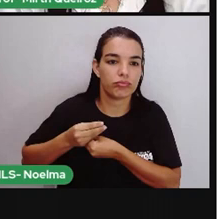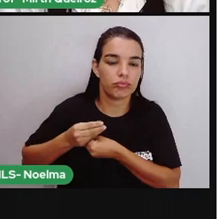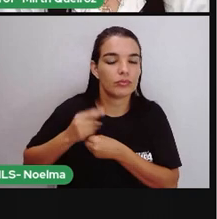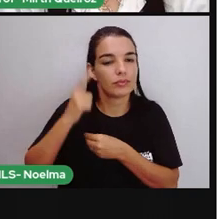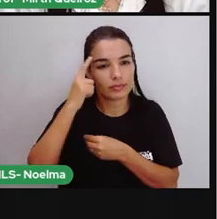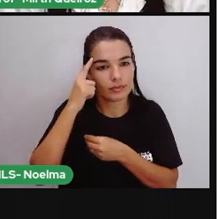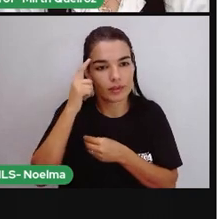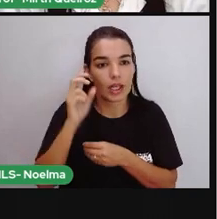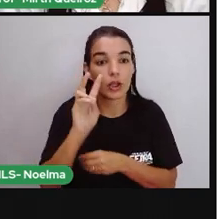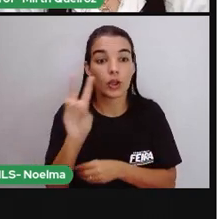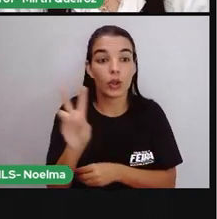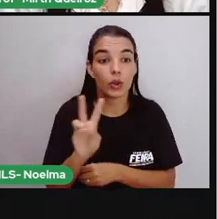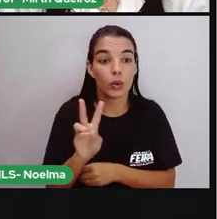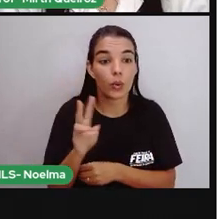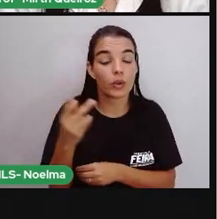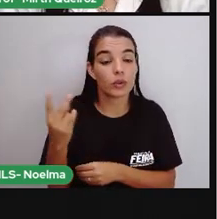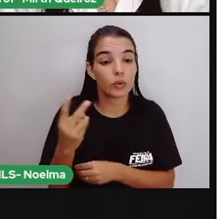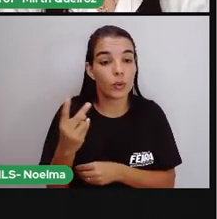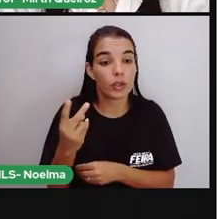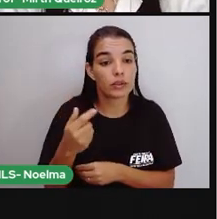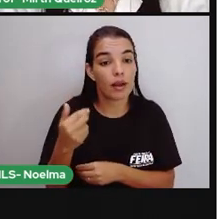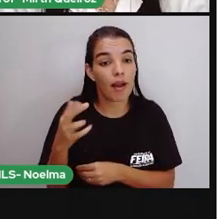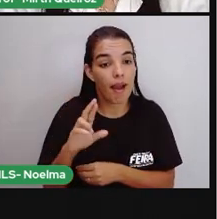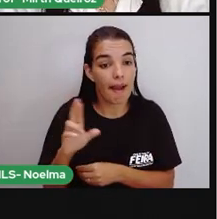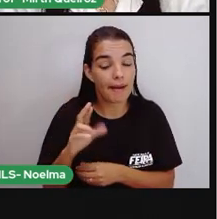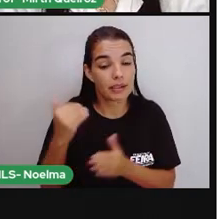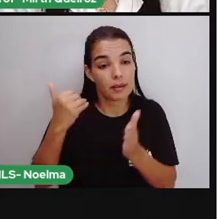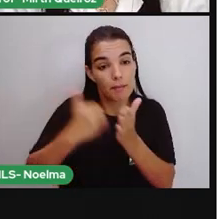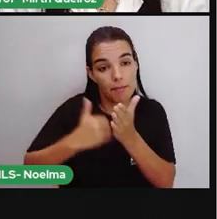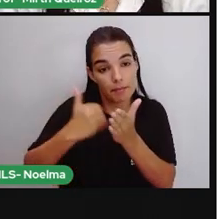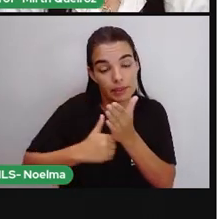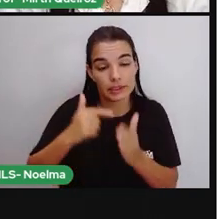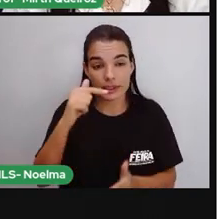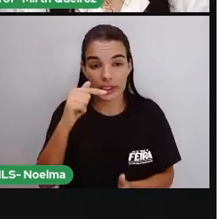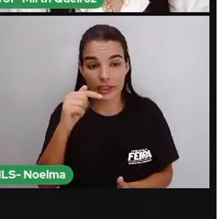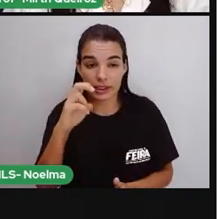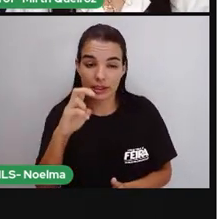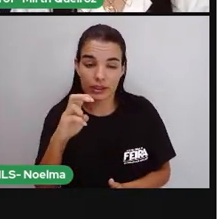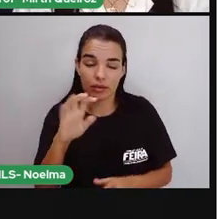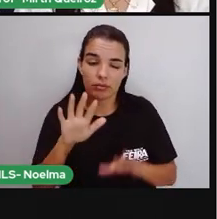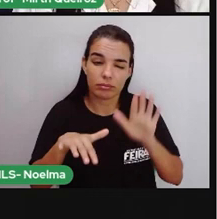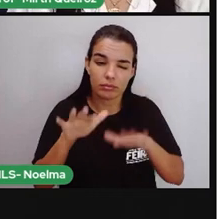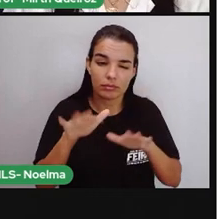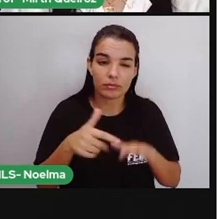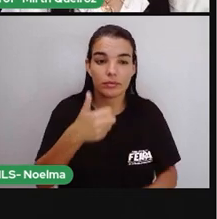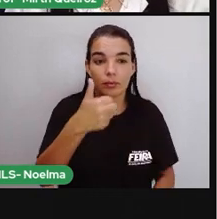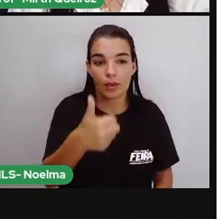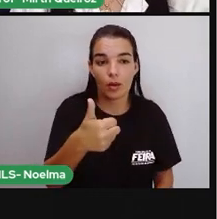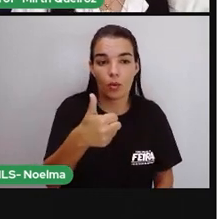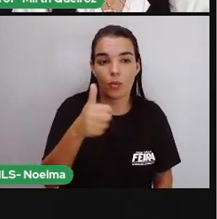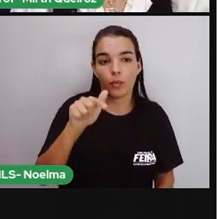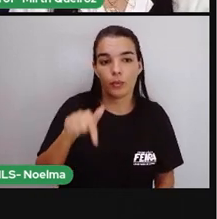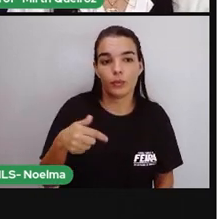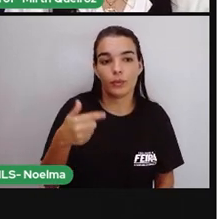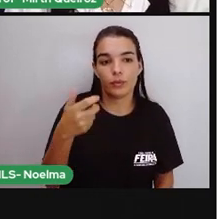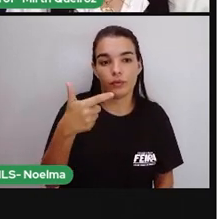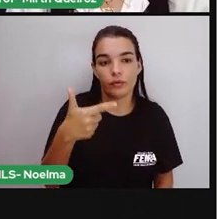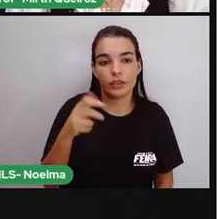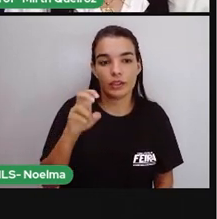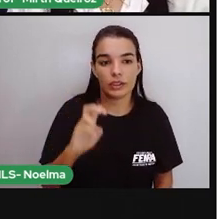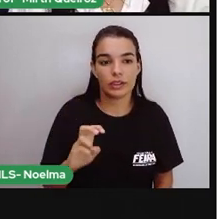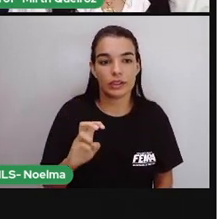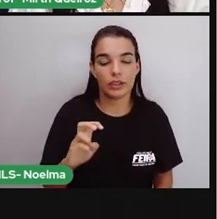Então, 2 reais menos 75 centavos de troco, Daria aí o valor do produto de 1 real e